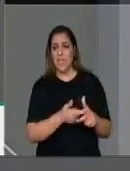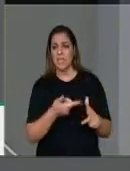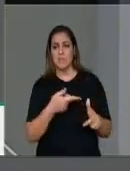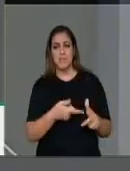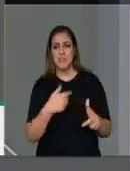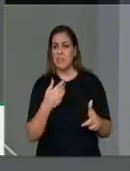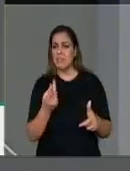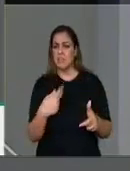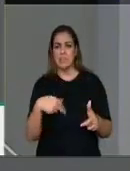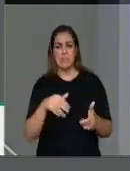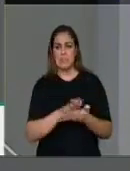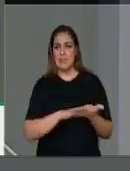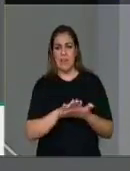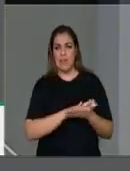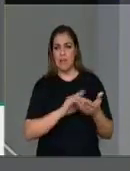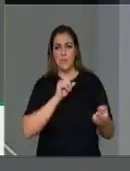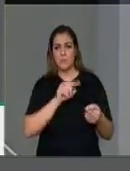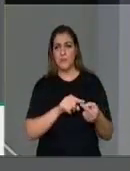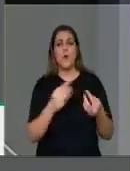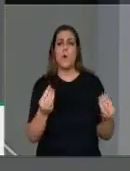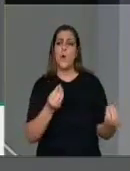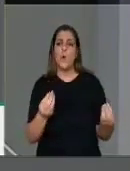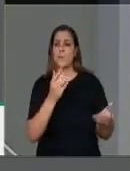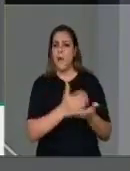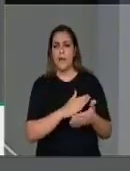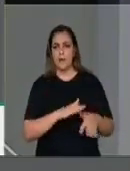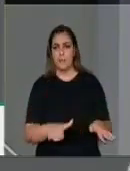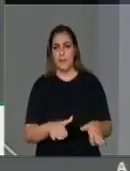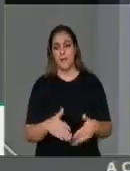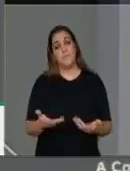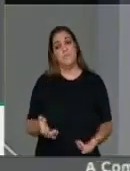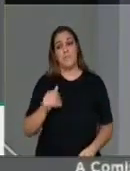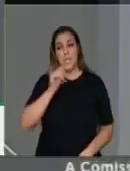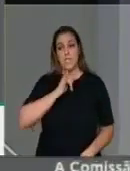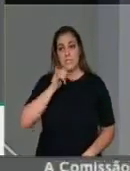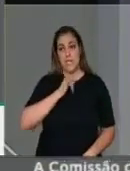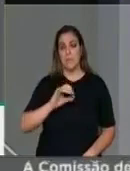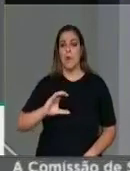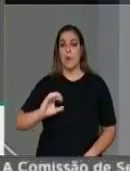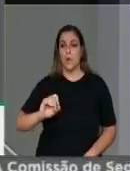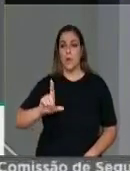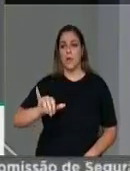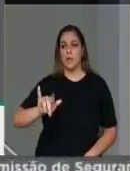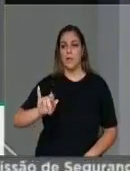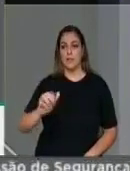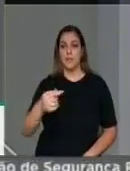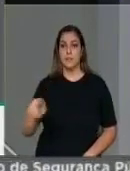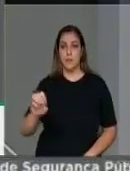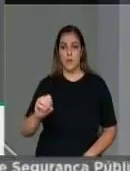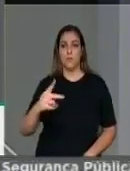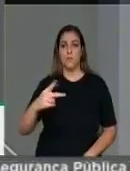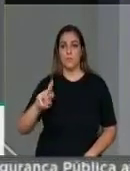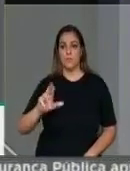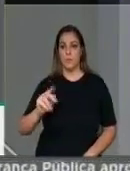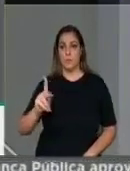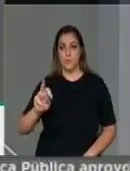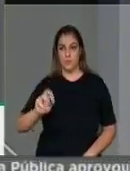Exemplo, o fim da coligação proporcional, nós topamos votar.